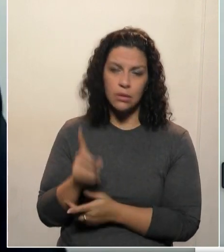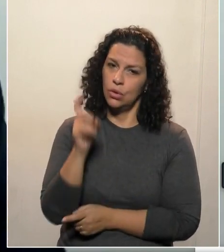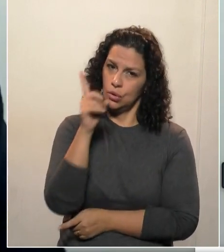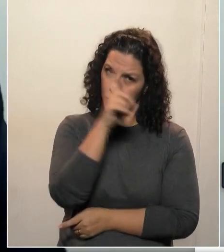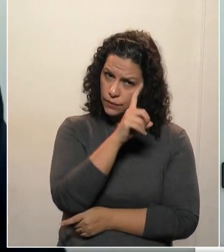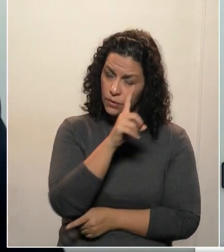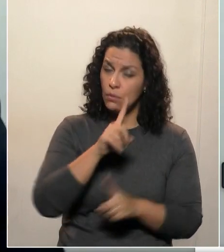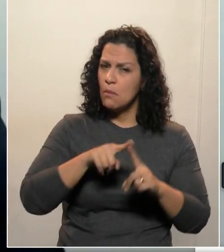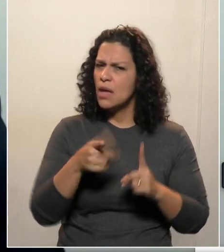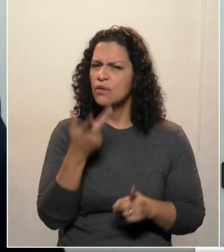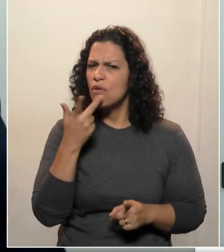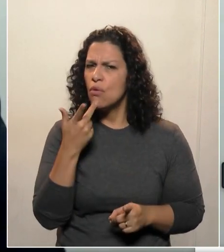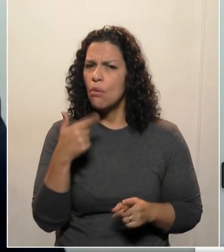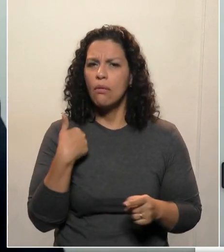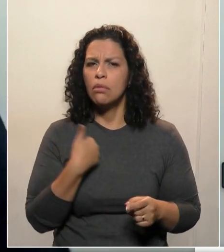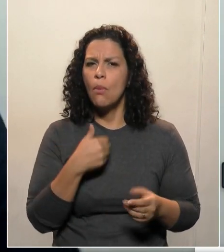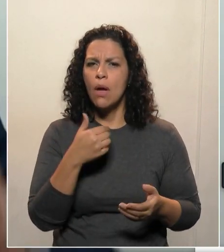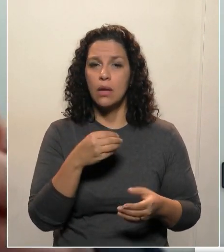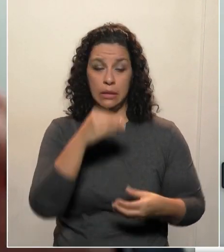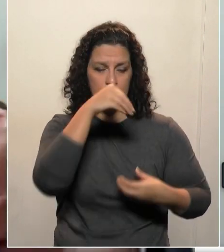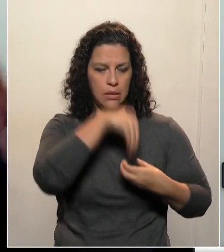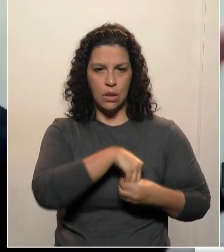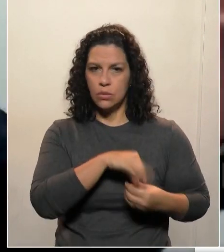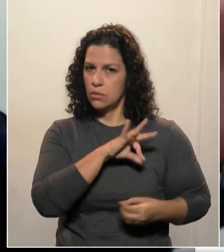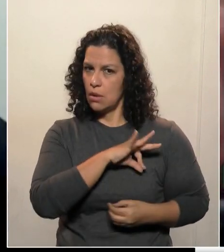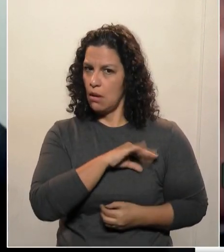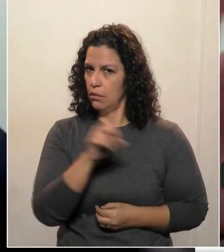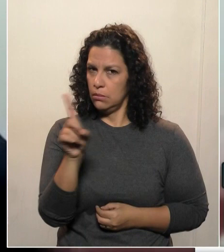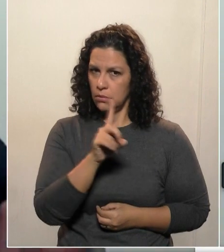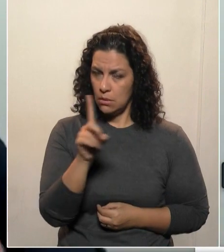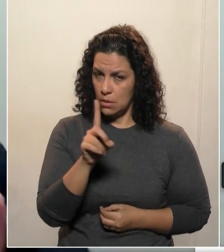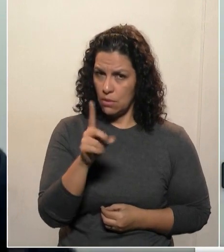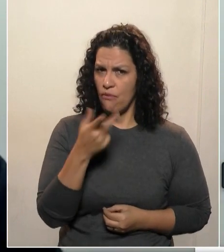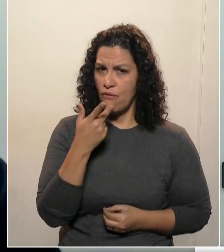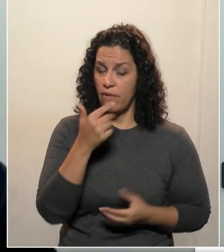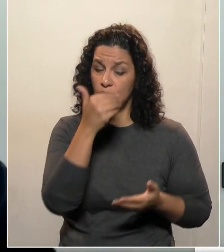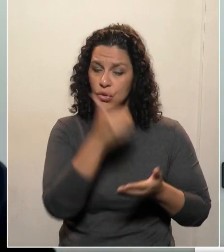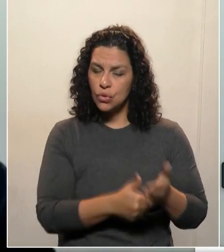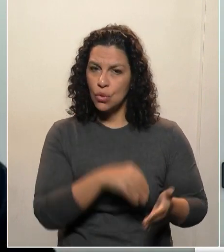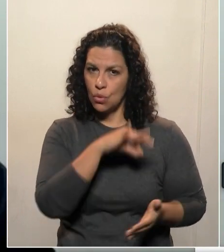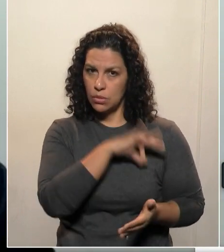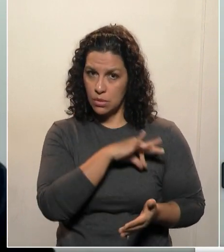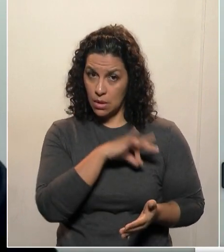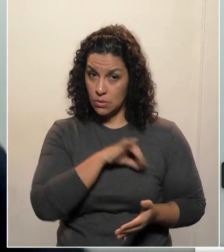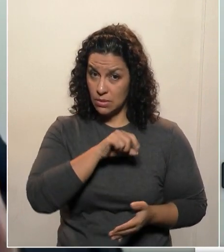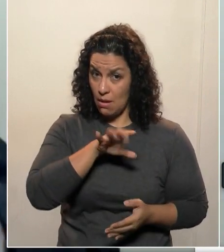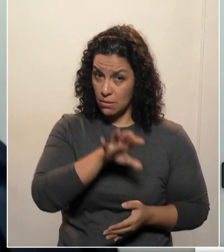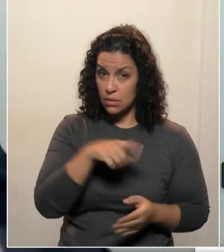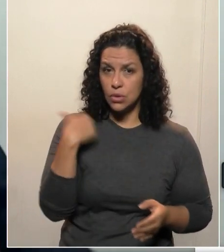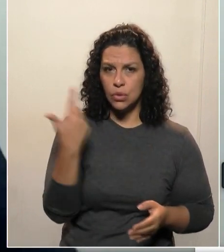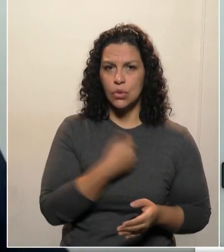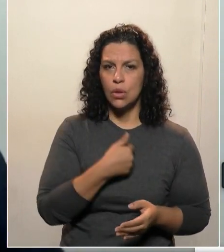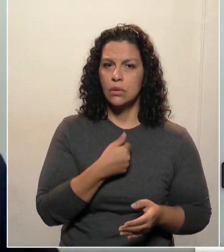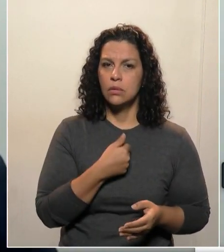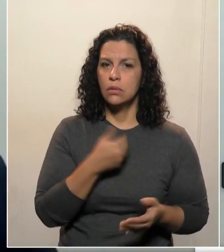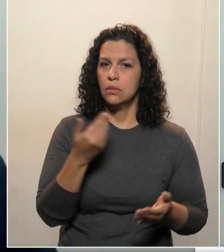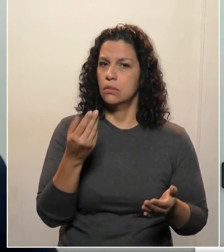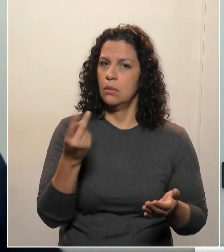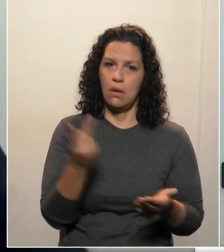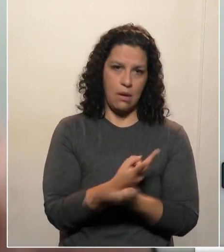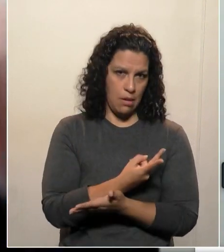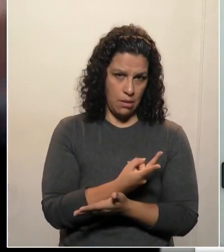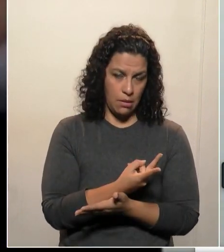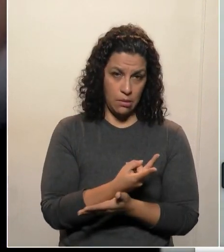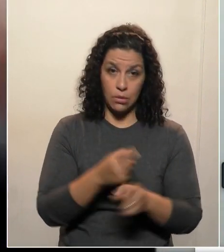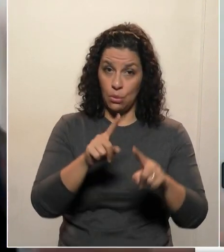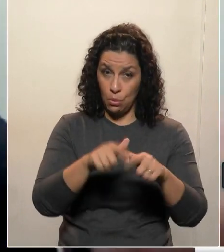Agora, não está incorporado no salário, não. Para dizer depois que foi retirado o salário. Se for assim, nós já começamos mal a discussão. Eu quero